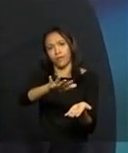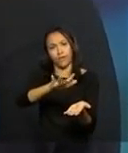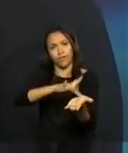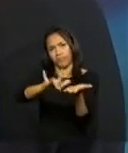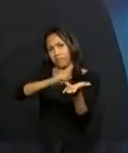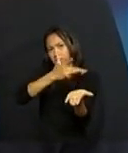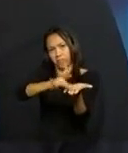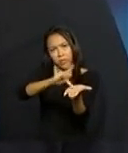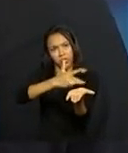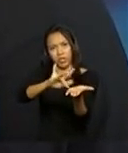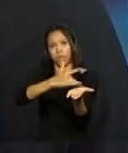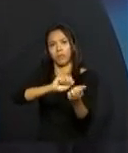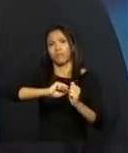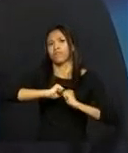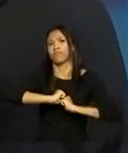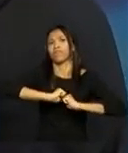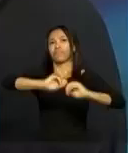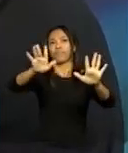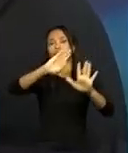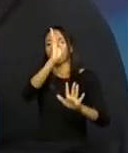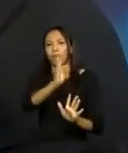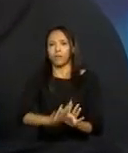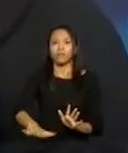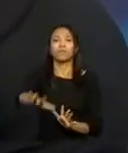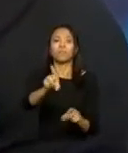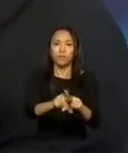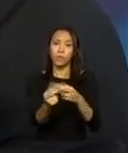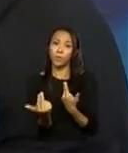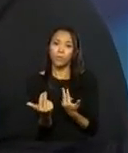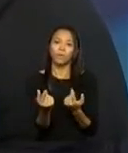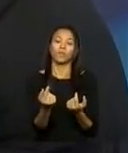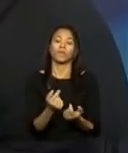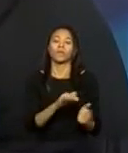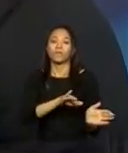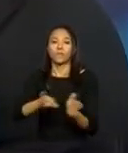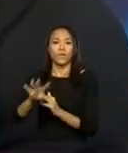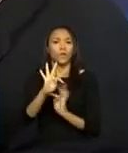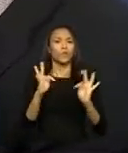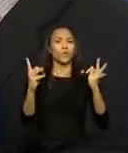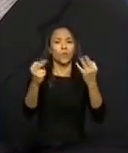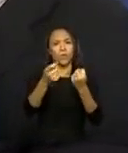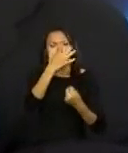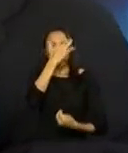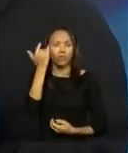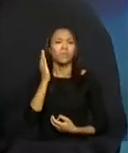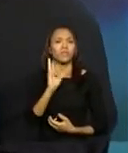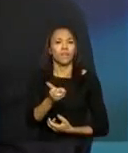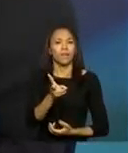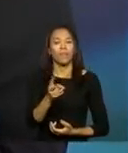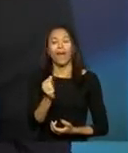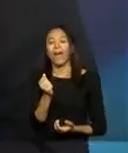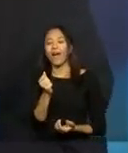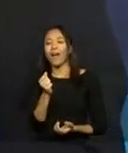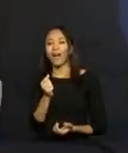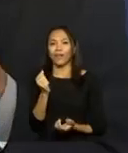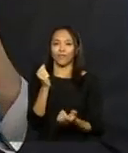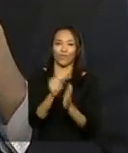país como versão digital. Outra coisa, todo mundo sempre imaginou, o grande jornal de domingo,